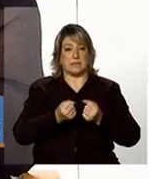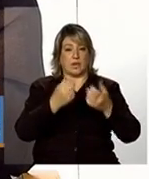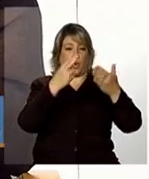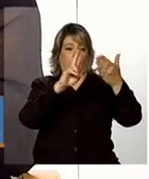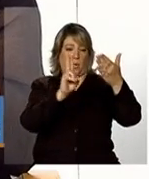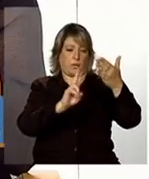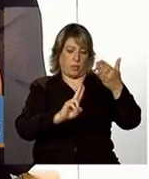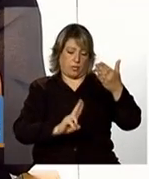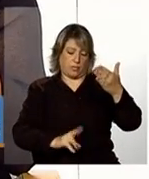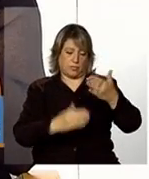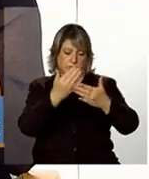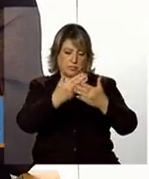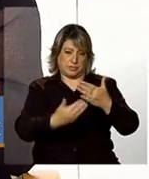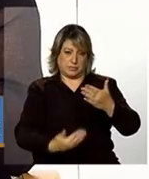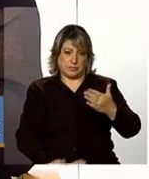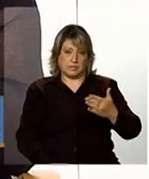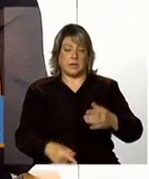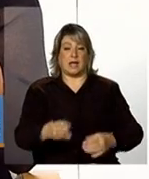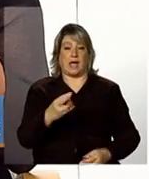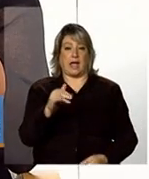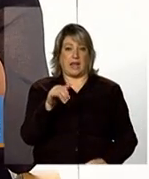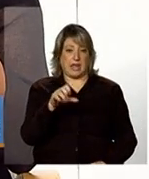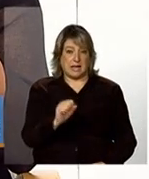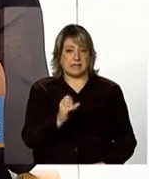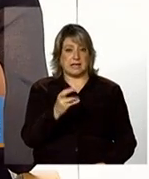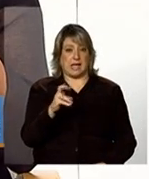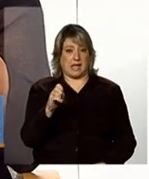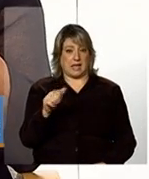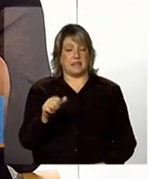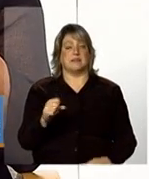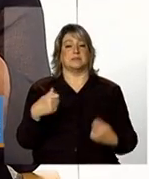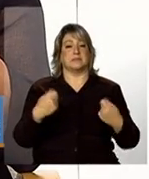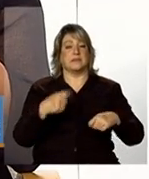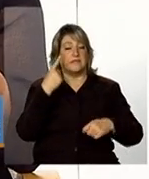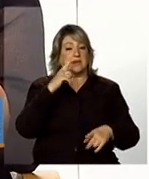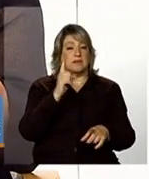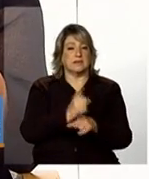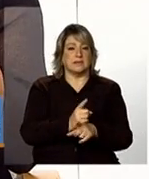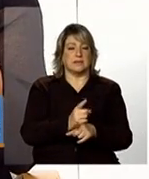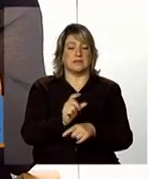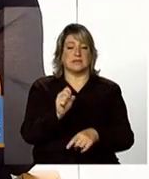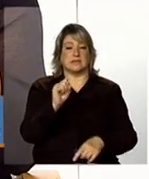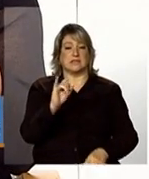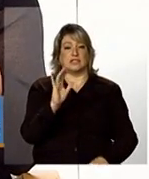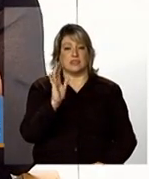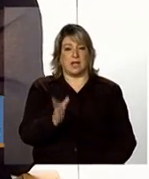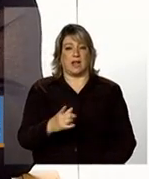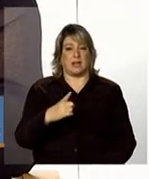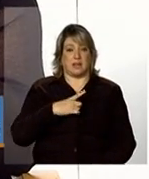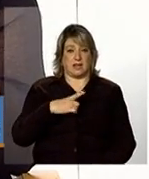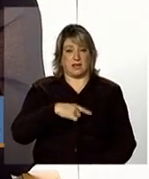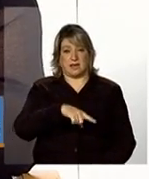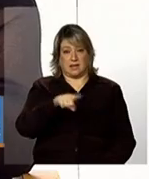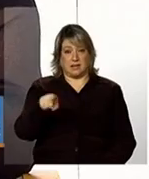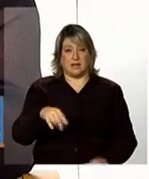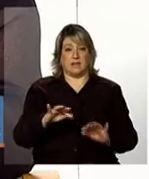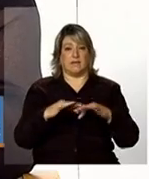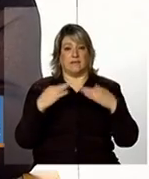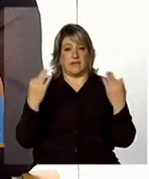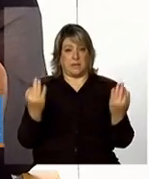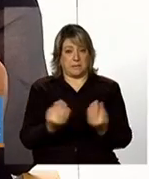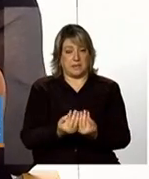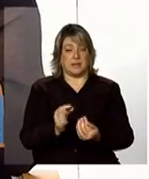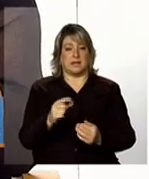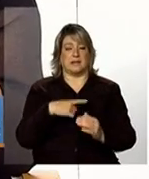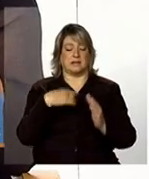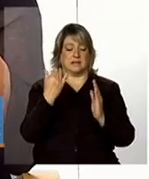os CRAS e os CREAS devem identificar se já tem famílias que estão na listagem